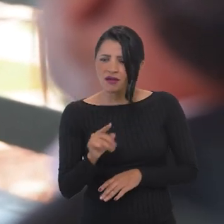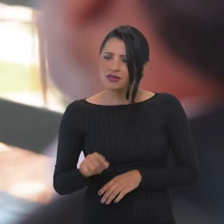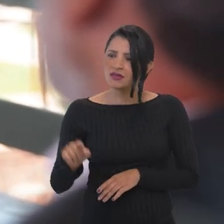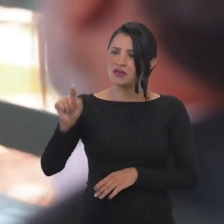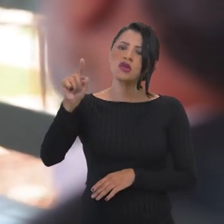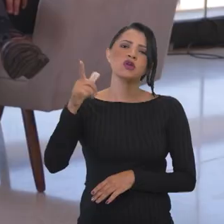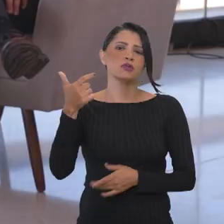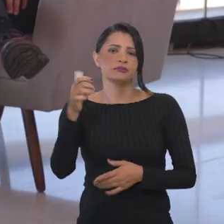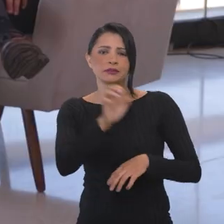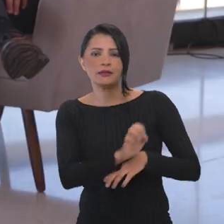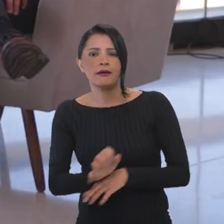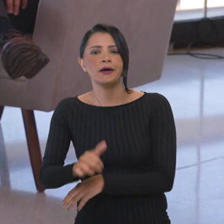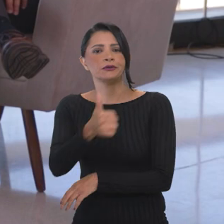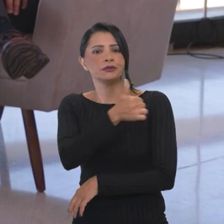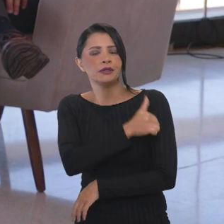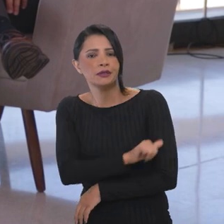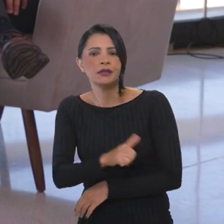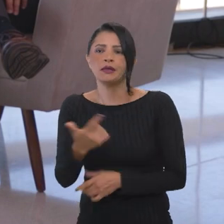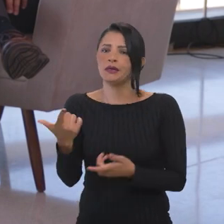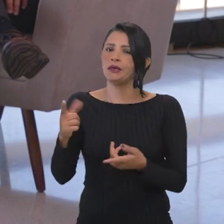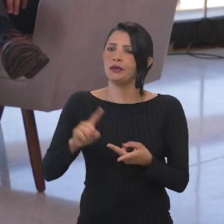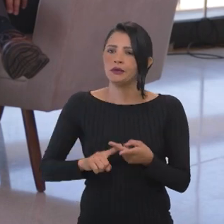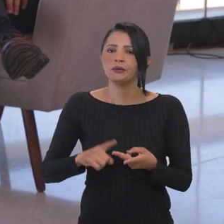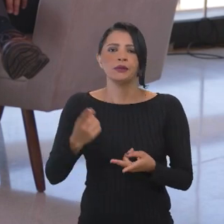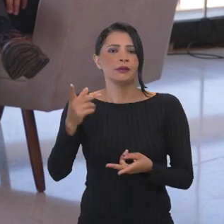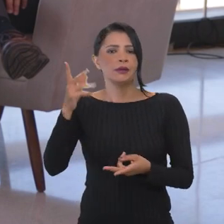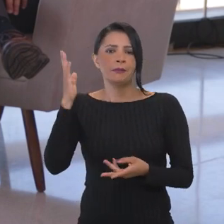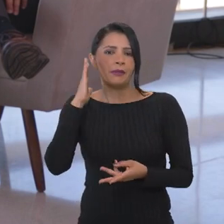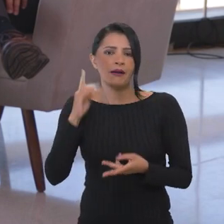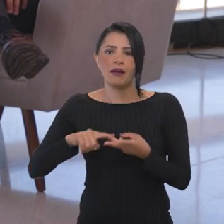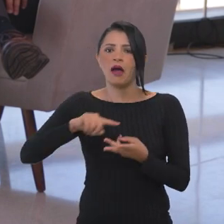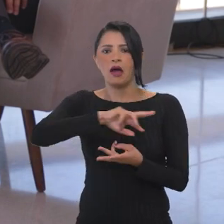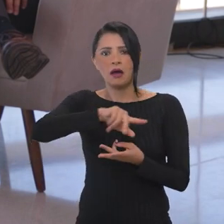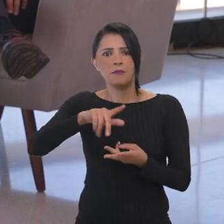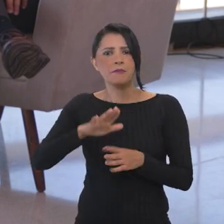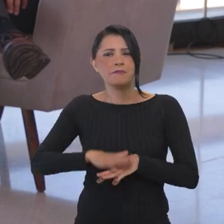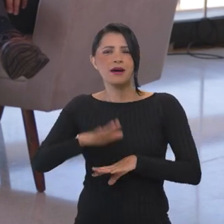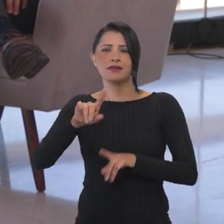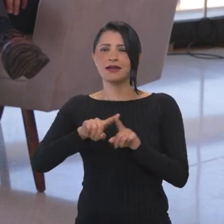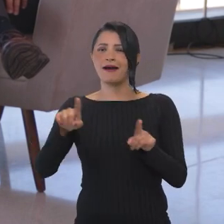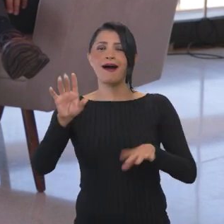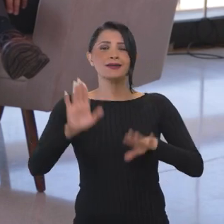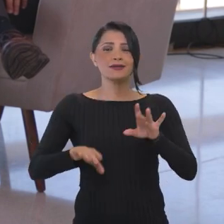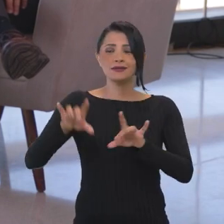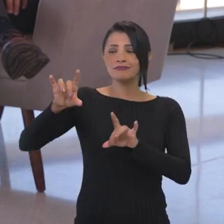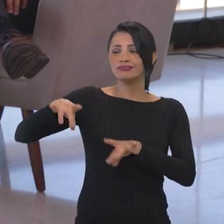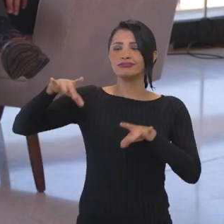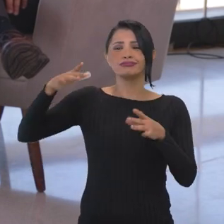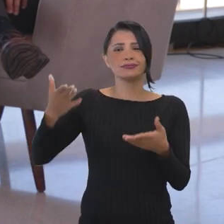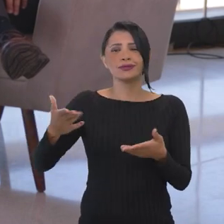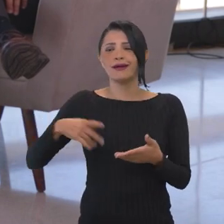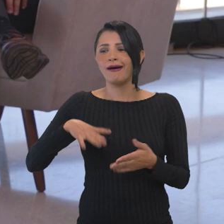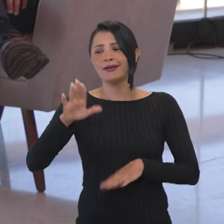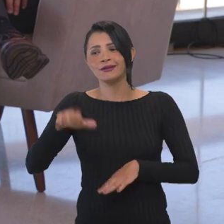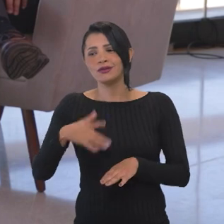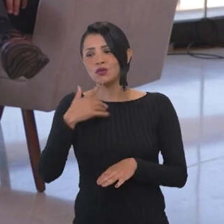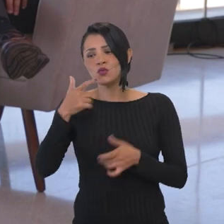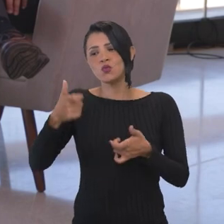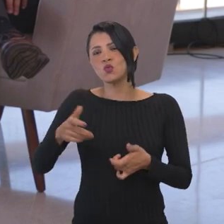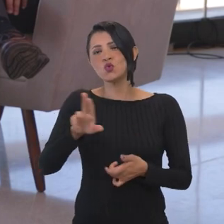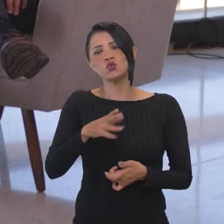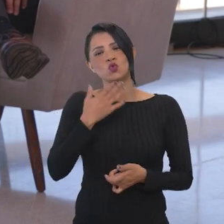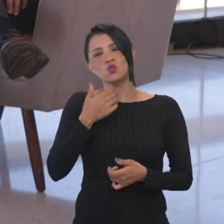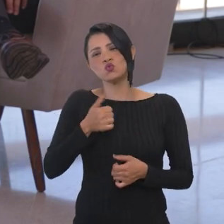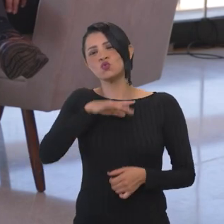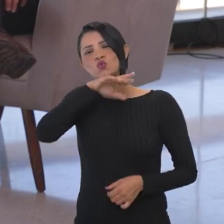alguns estados, Rio de Janeiro, São Paulo, Pará, Pernambuco, tem mais até, mas que muitas vezes ou estão abandonados ou estão tendo uma destinação que não é a